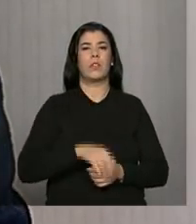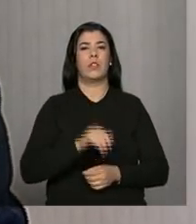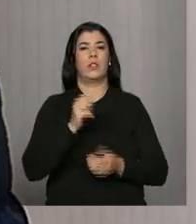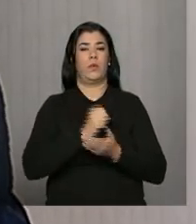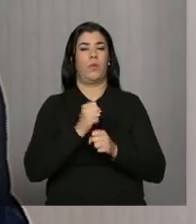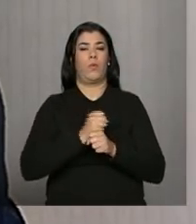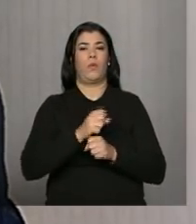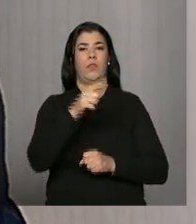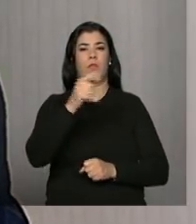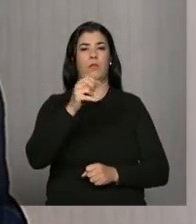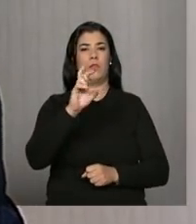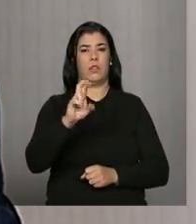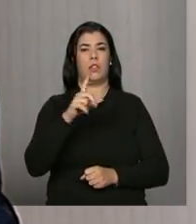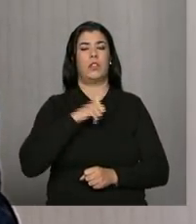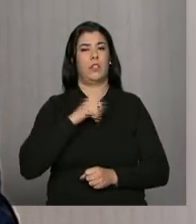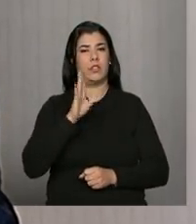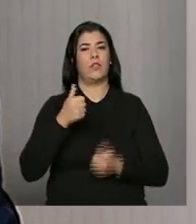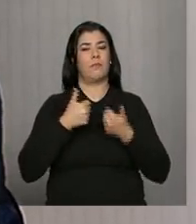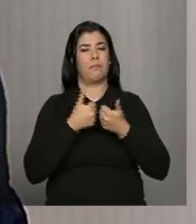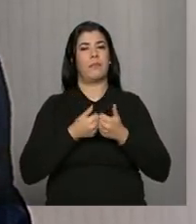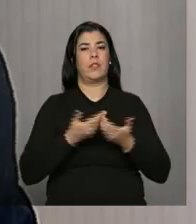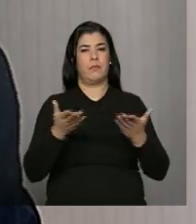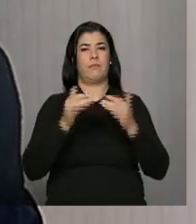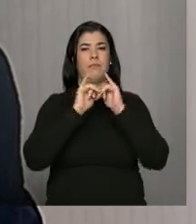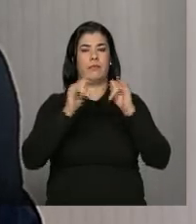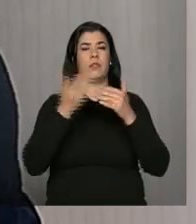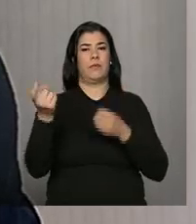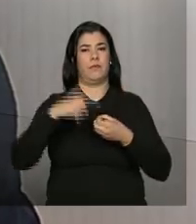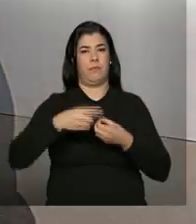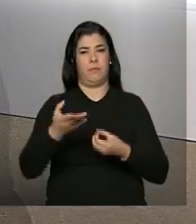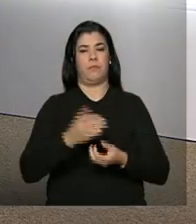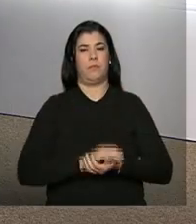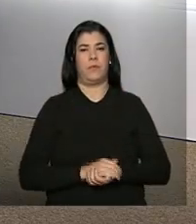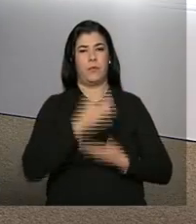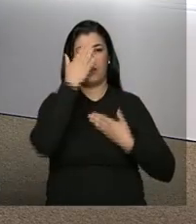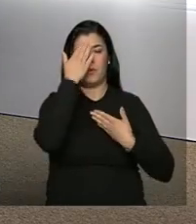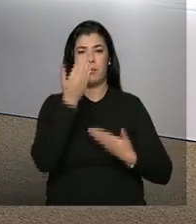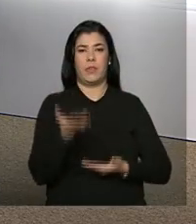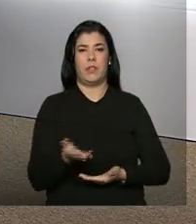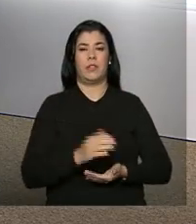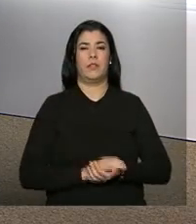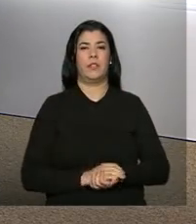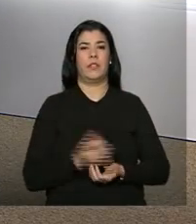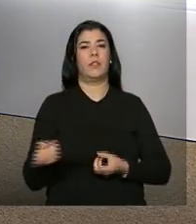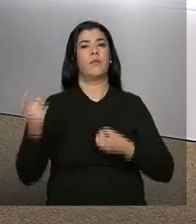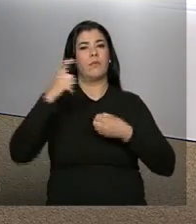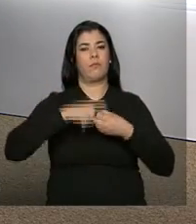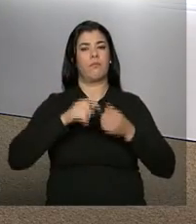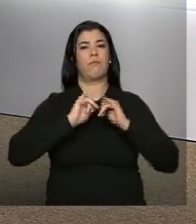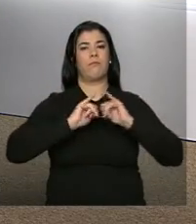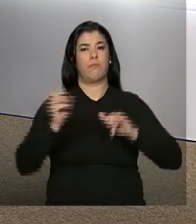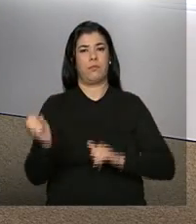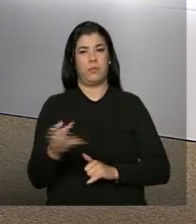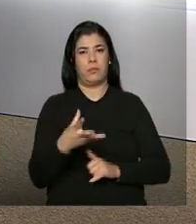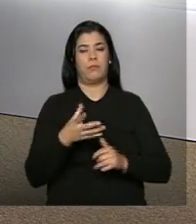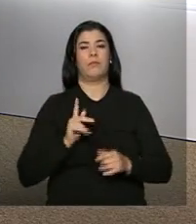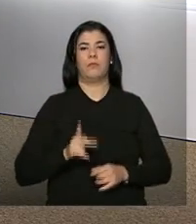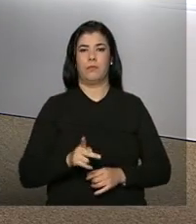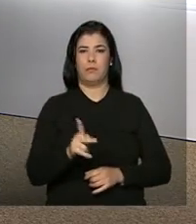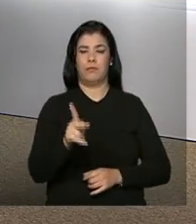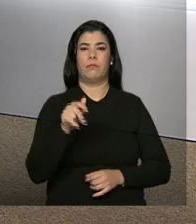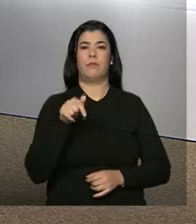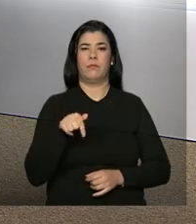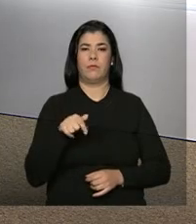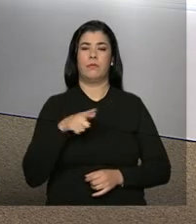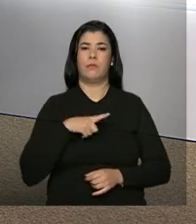vão ser divulgados logo mais aqui em Brasília. Daniel. Obrigada, Ana Gabriela. E nós podemos voltar a qualquer momento com outras